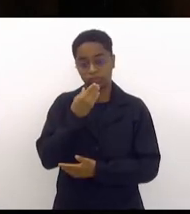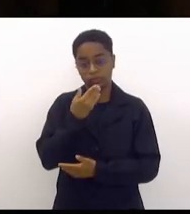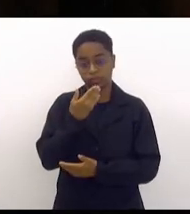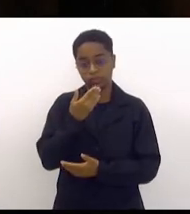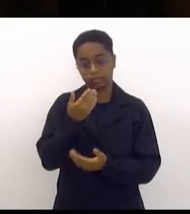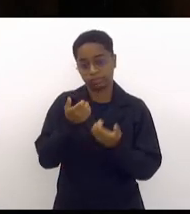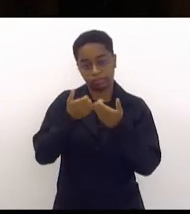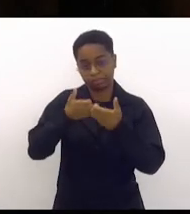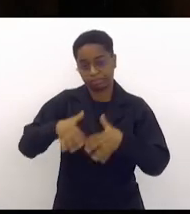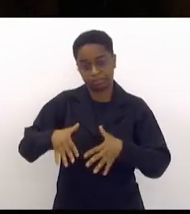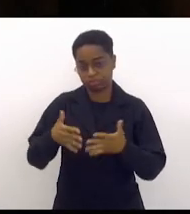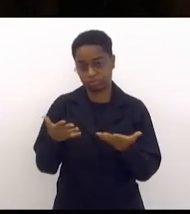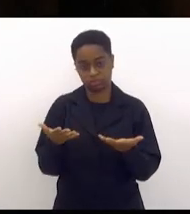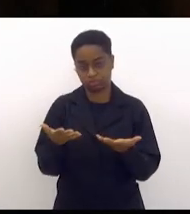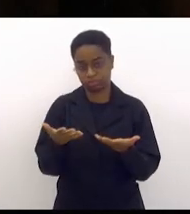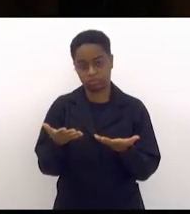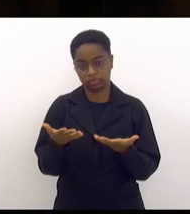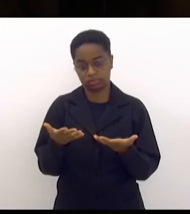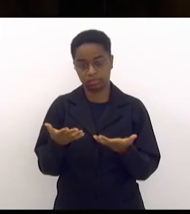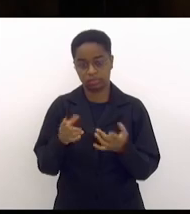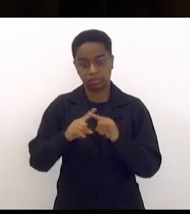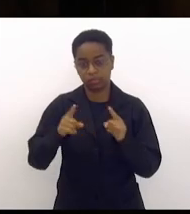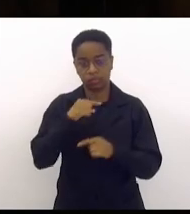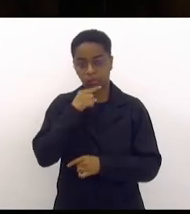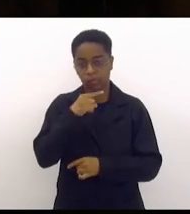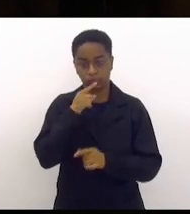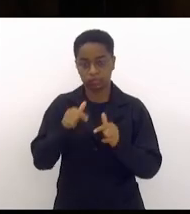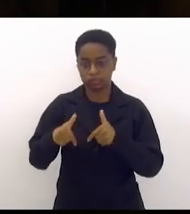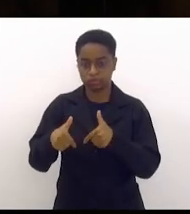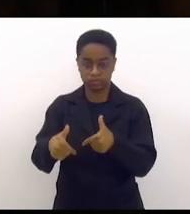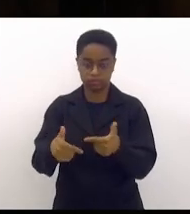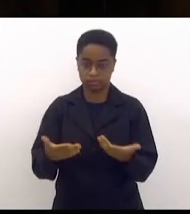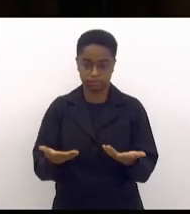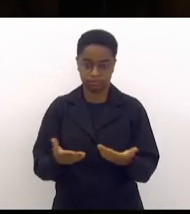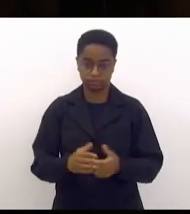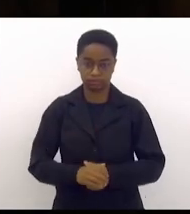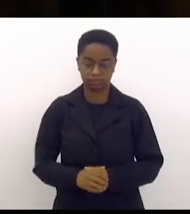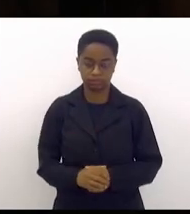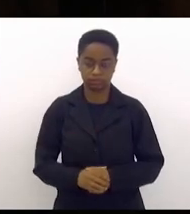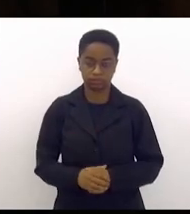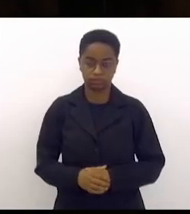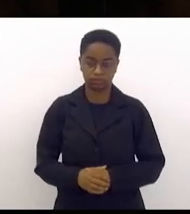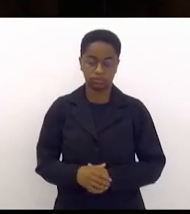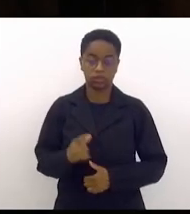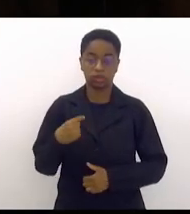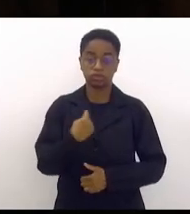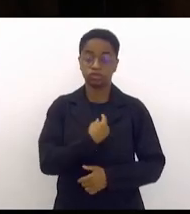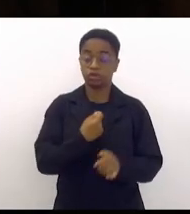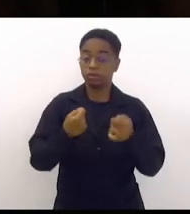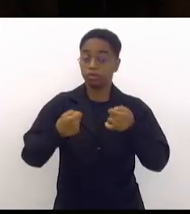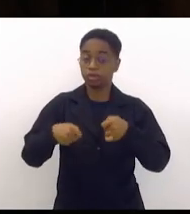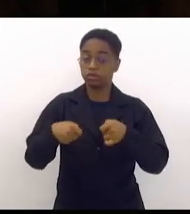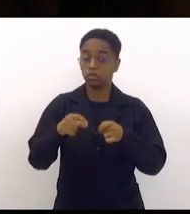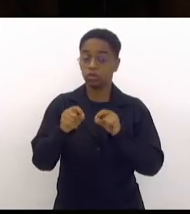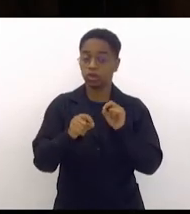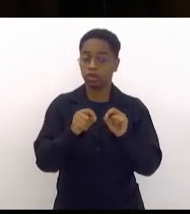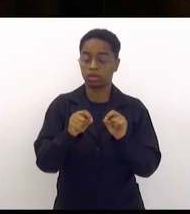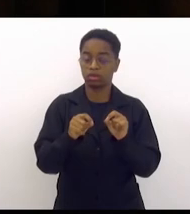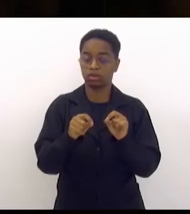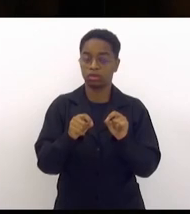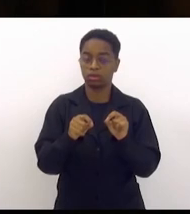tende a chegar e não conseguir êxito o que nós precisamos não é